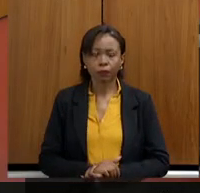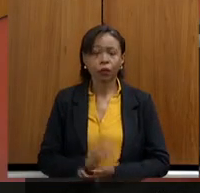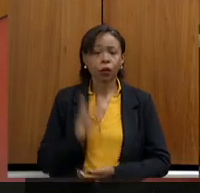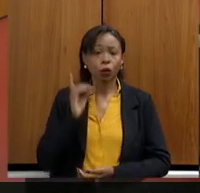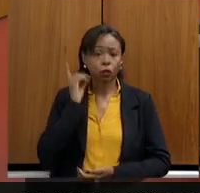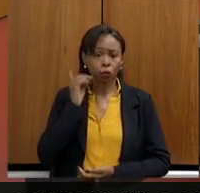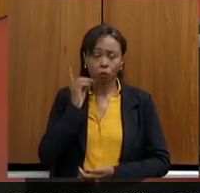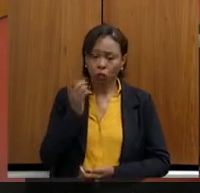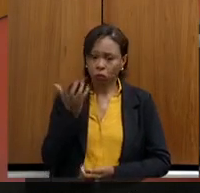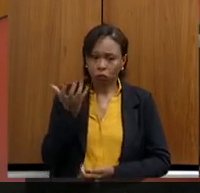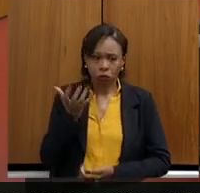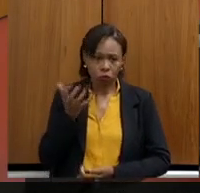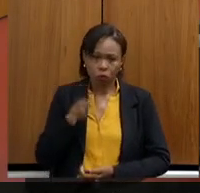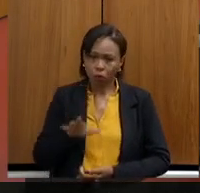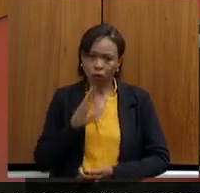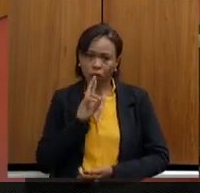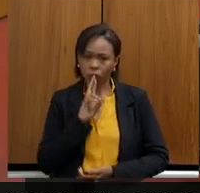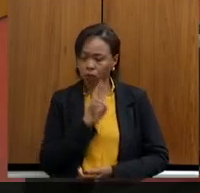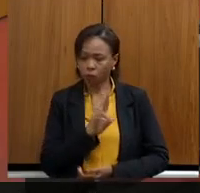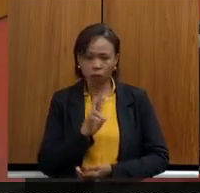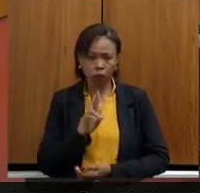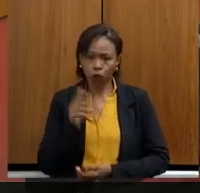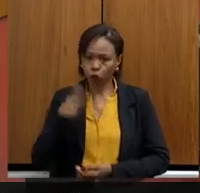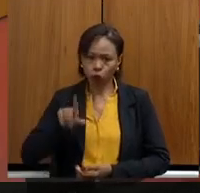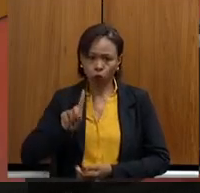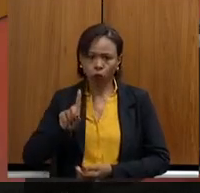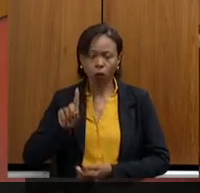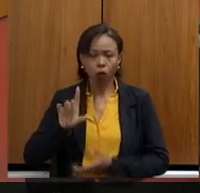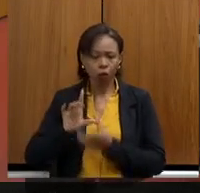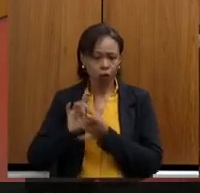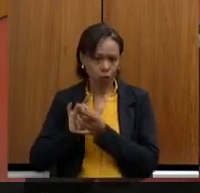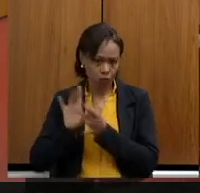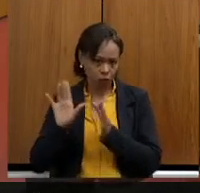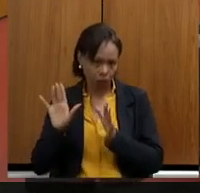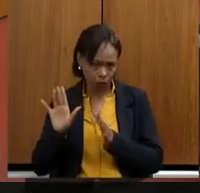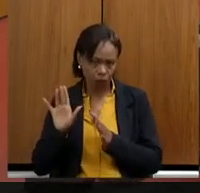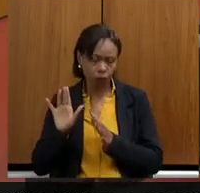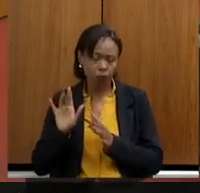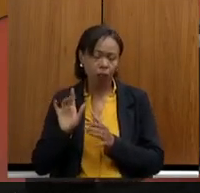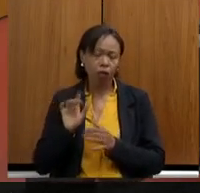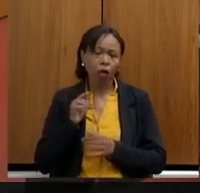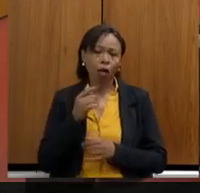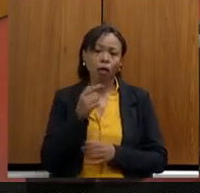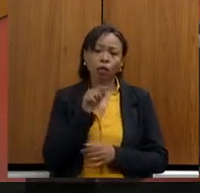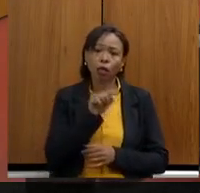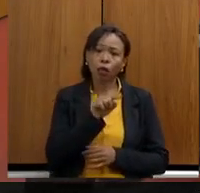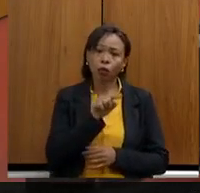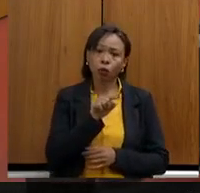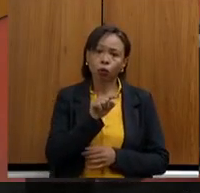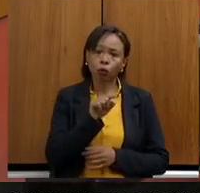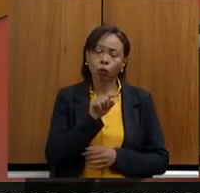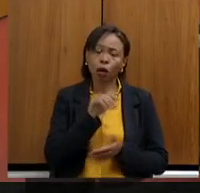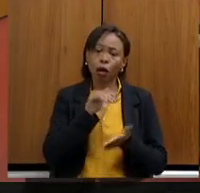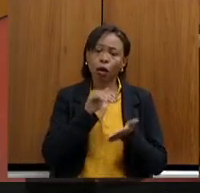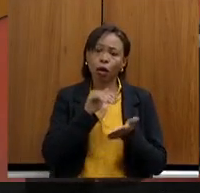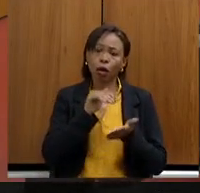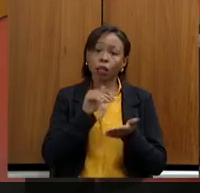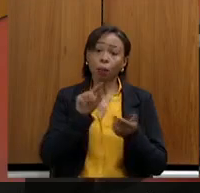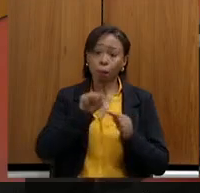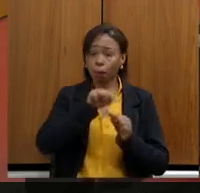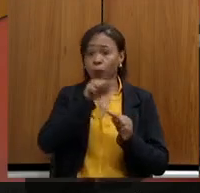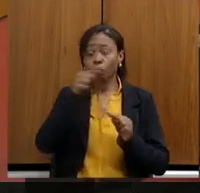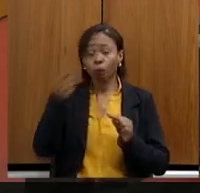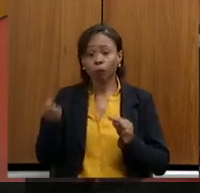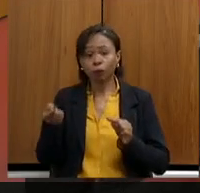mão e utilizou já os minutos da sua tréplica, depois passaremos a